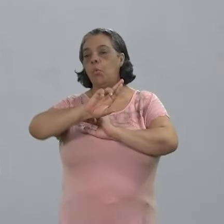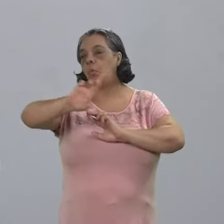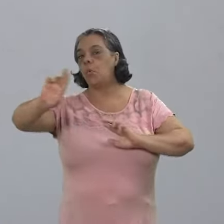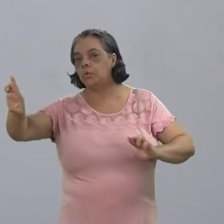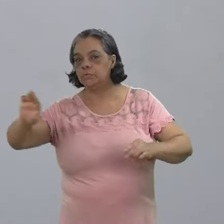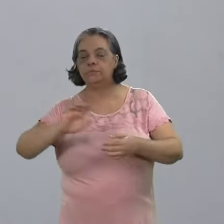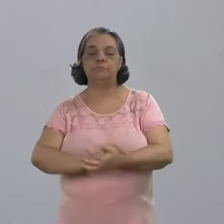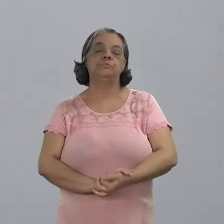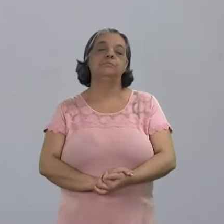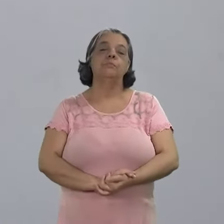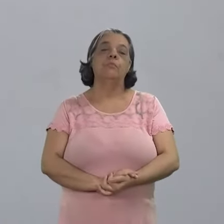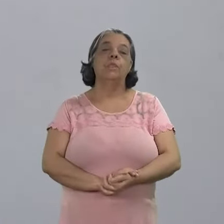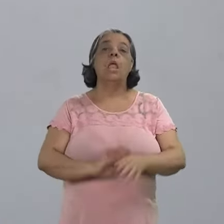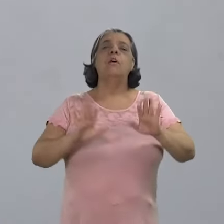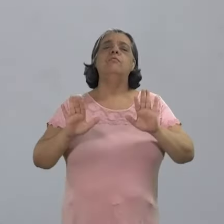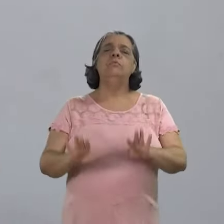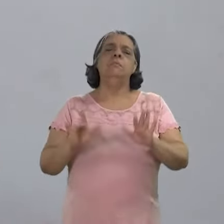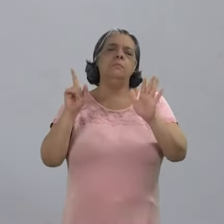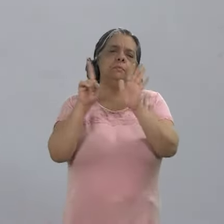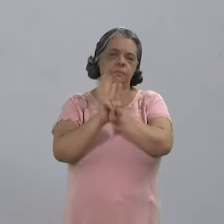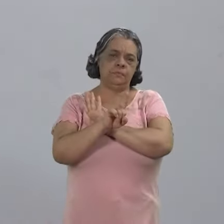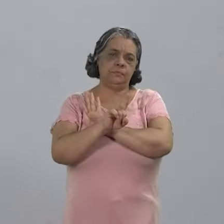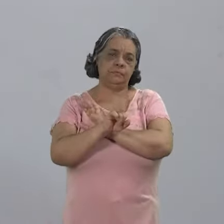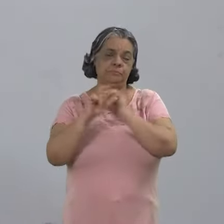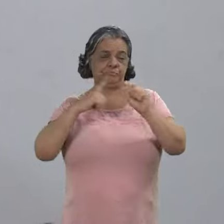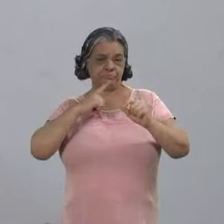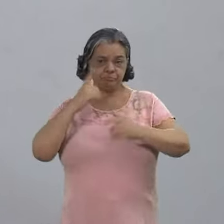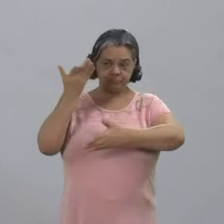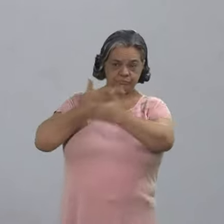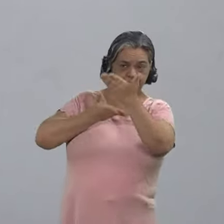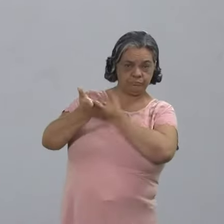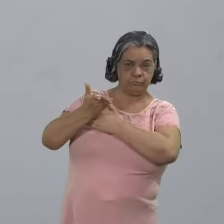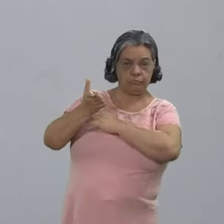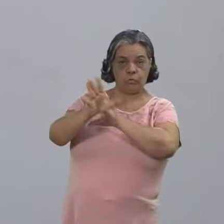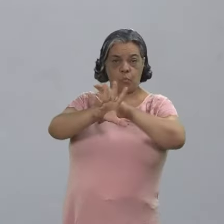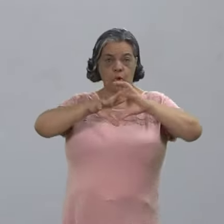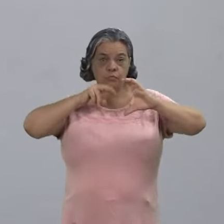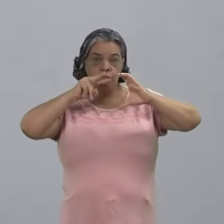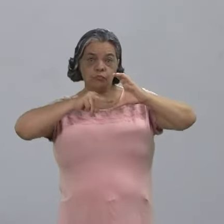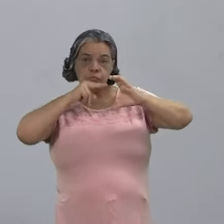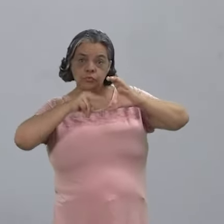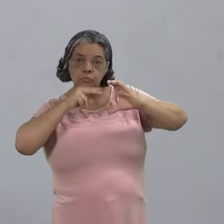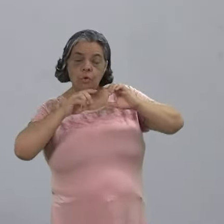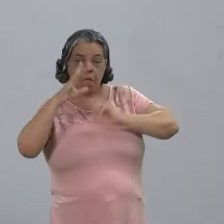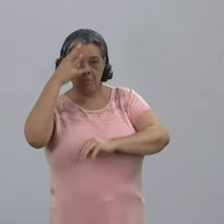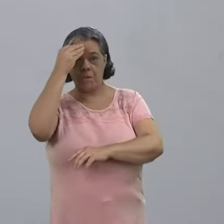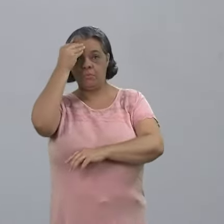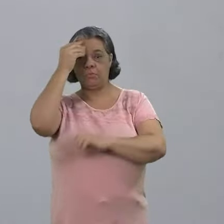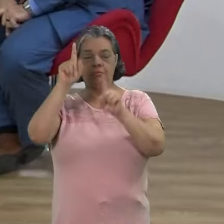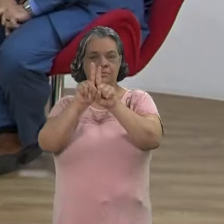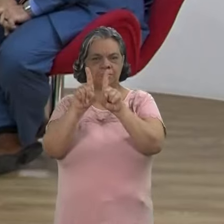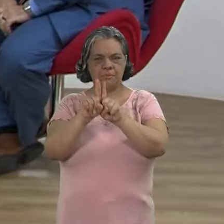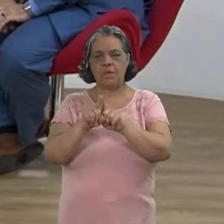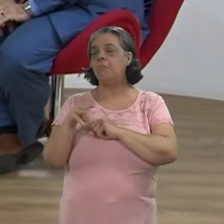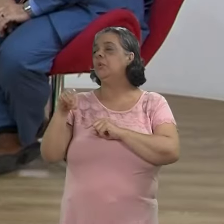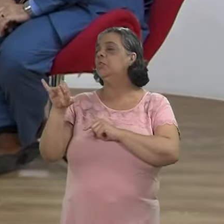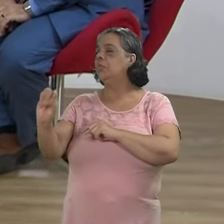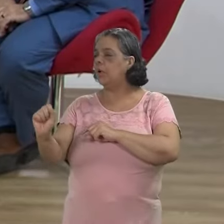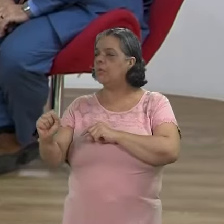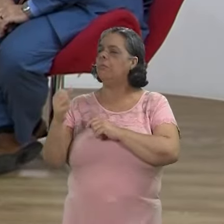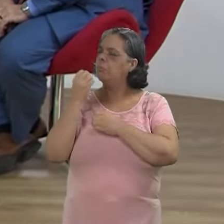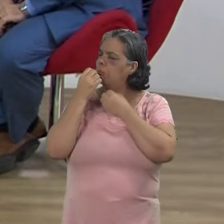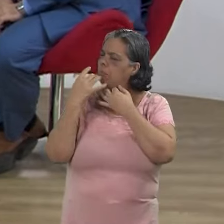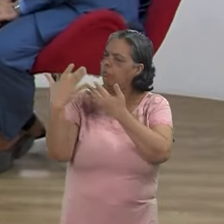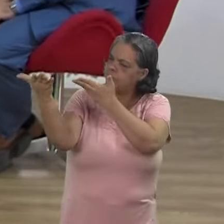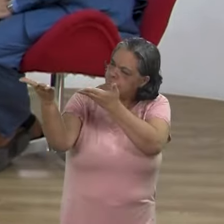tantas outras possibilidades. E fica a questão. Há diálogo entre o audiovisual e a memória? Manuel Moraes,